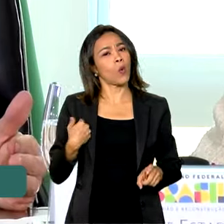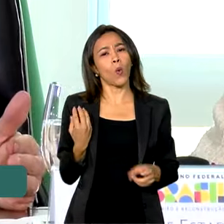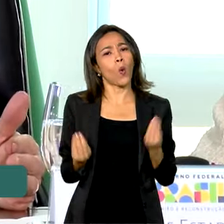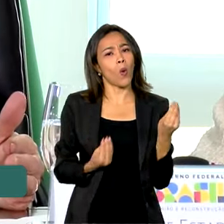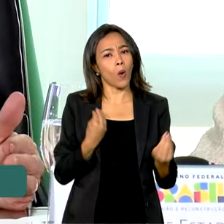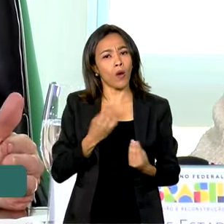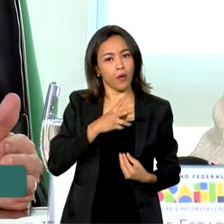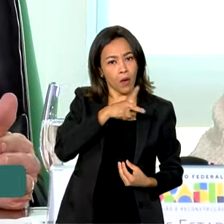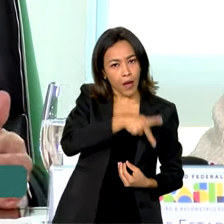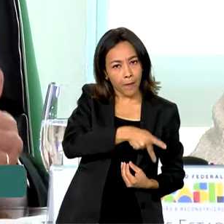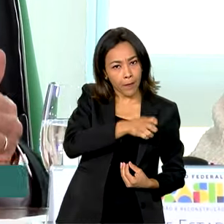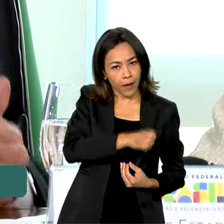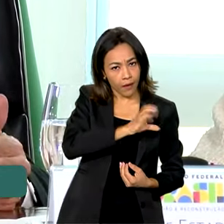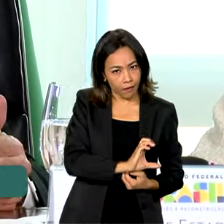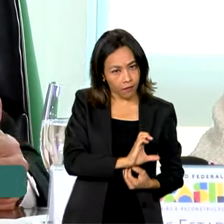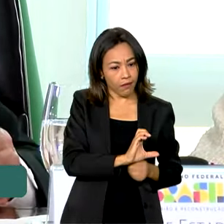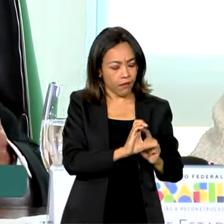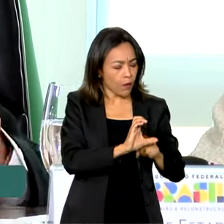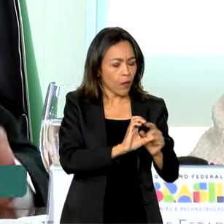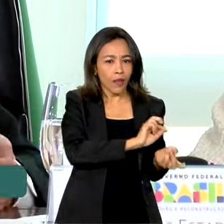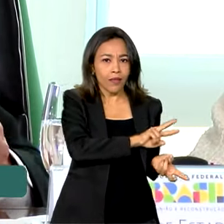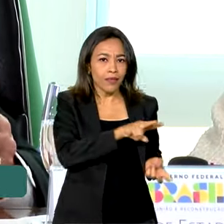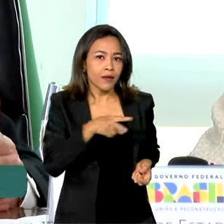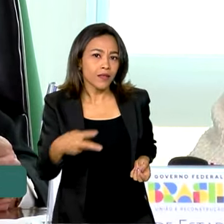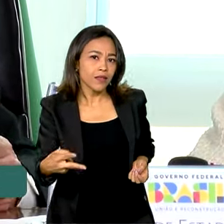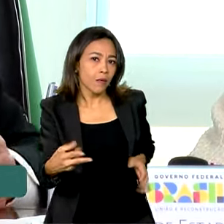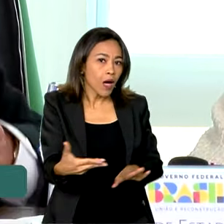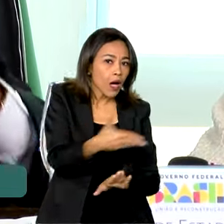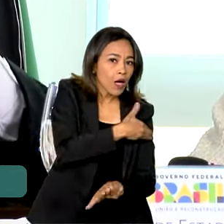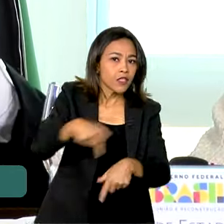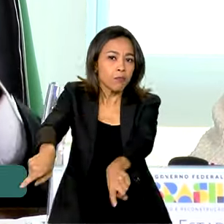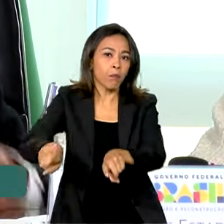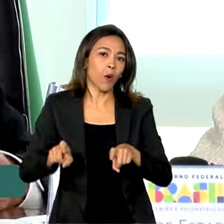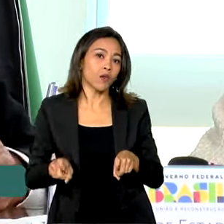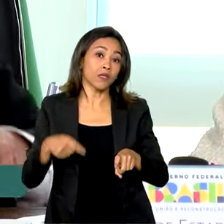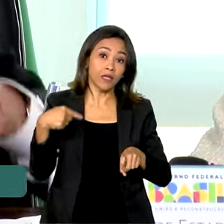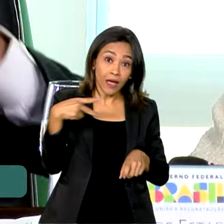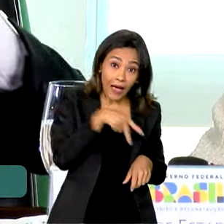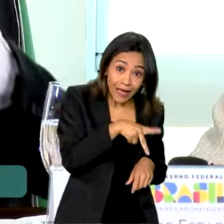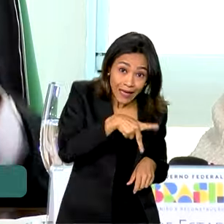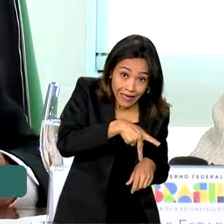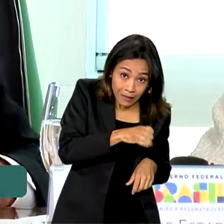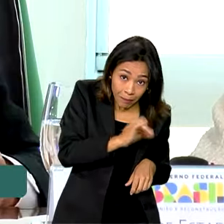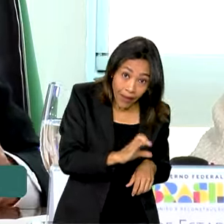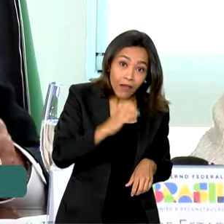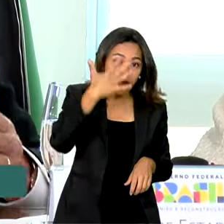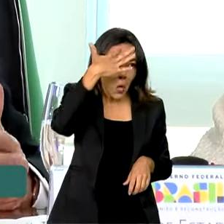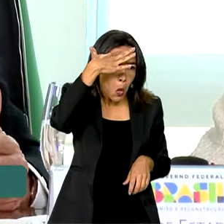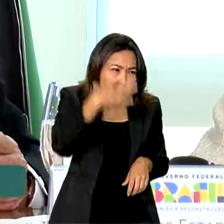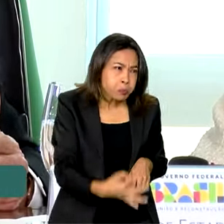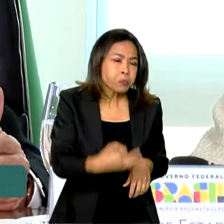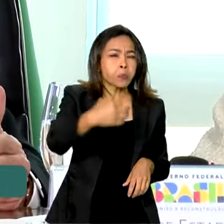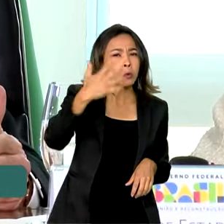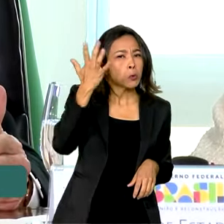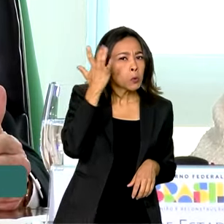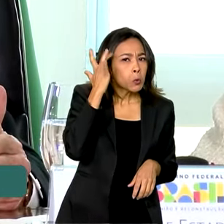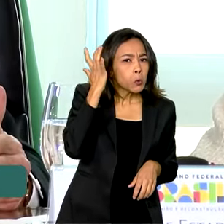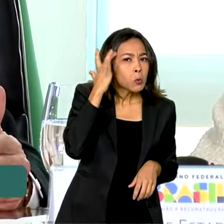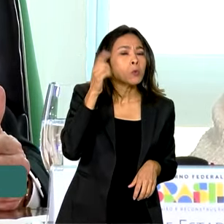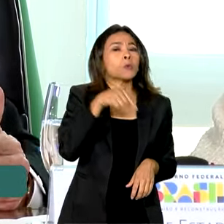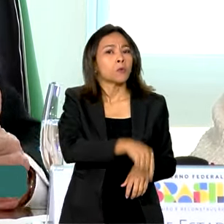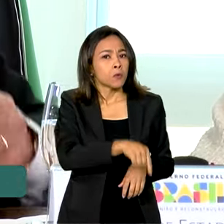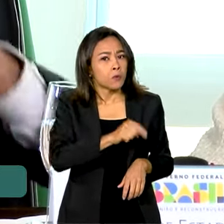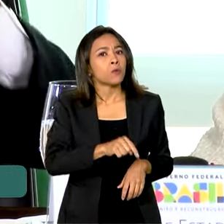transição, que foi uma atitude muito importante, muito sensata, muito democrática, do Congresso